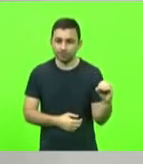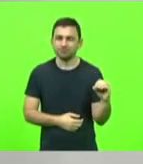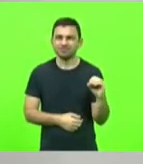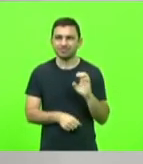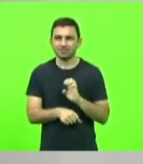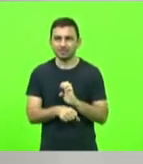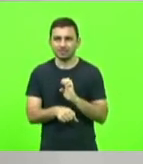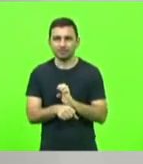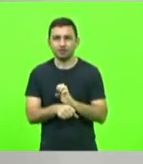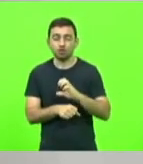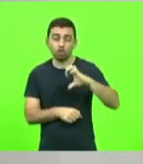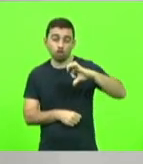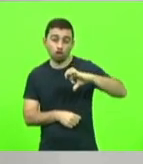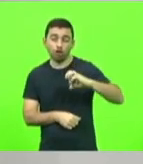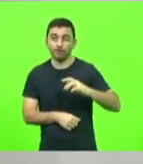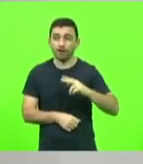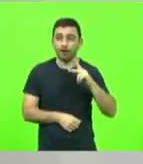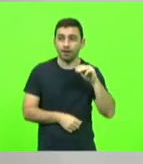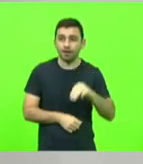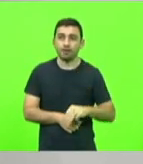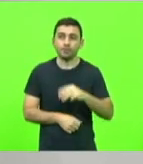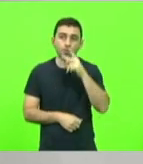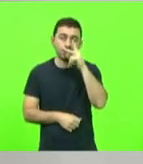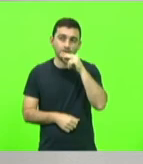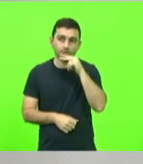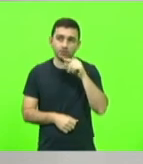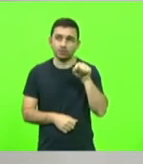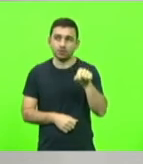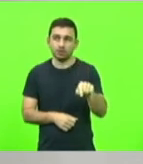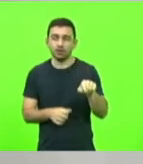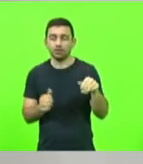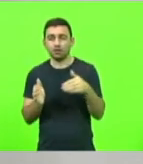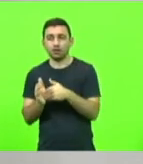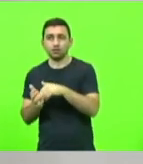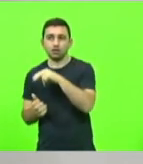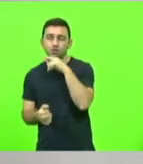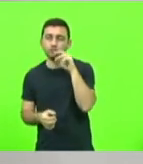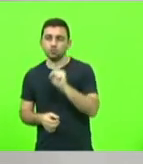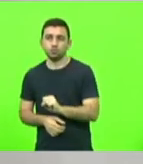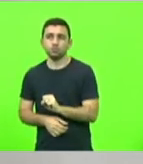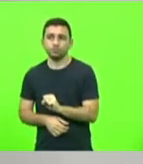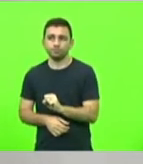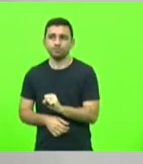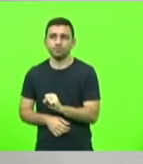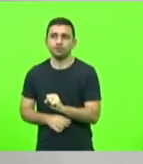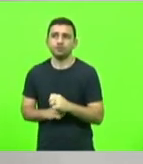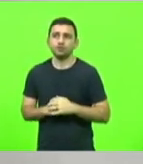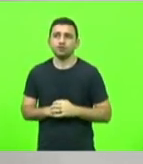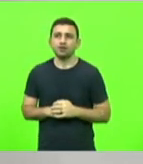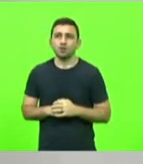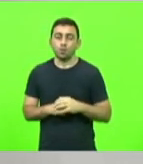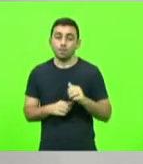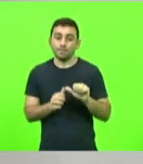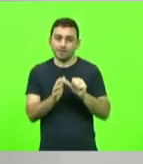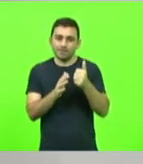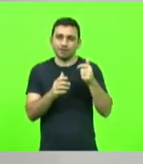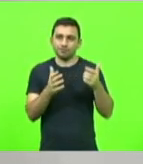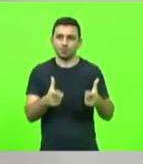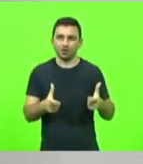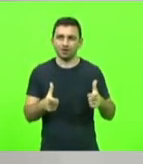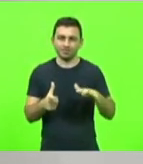de nove quilômetros e meio entre Guaramirim e Jaraguá do Sul. No primeiro lote, vamos dizer assim,